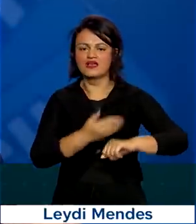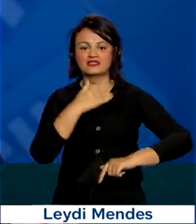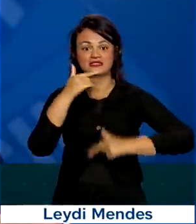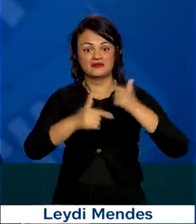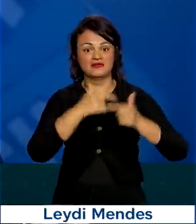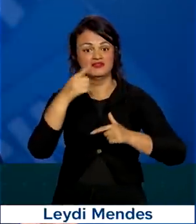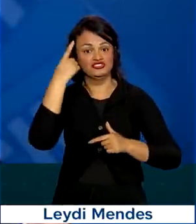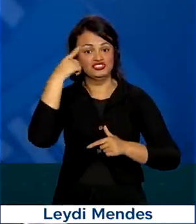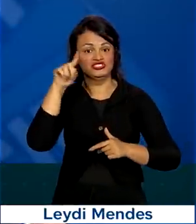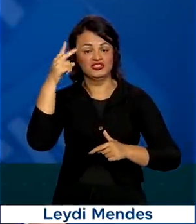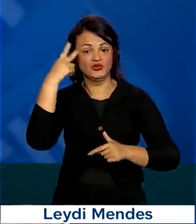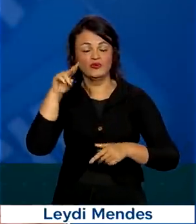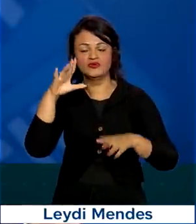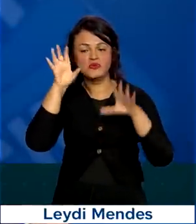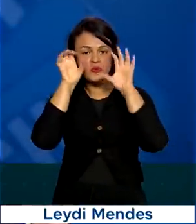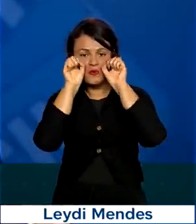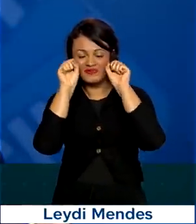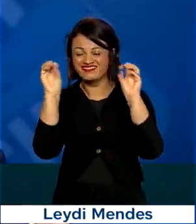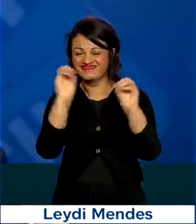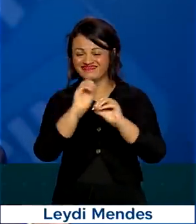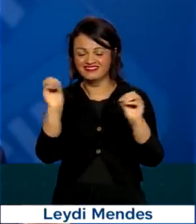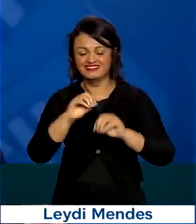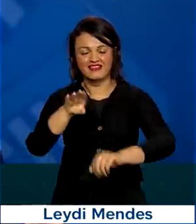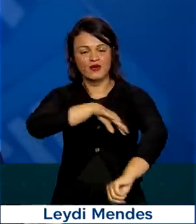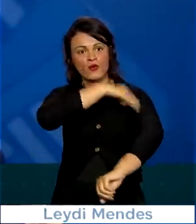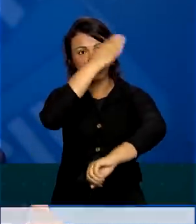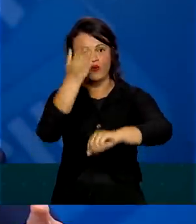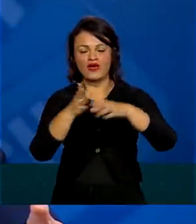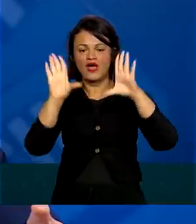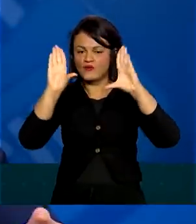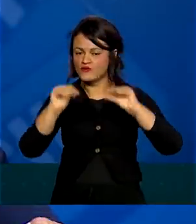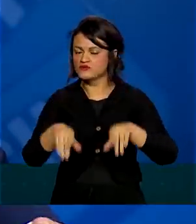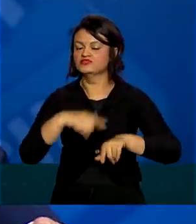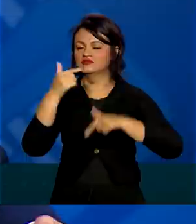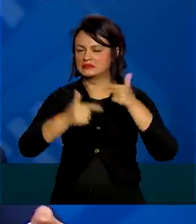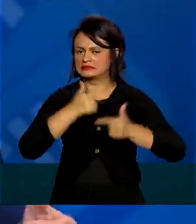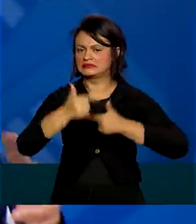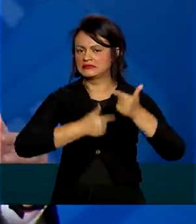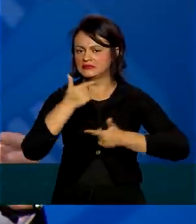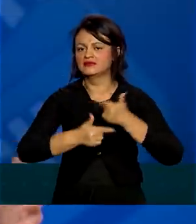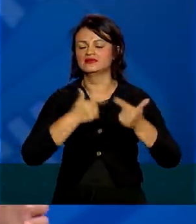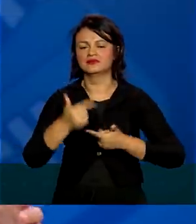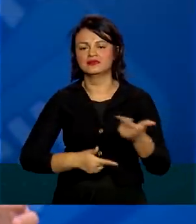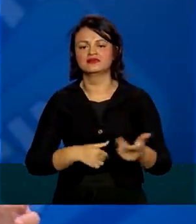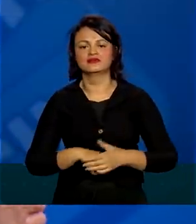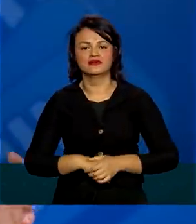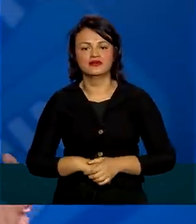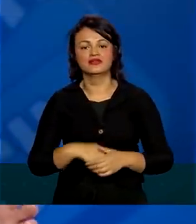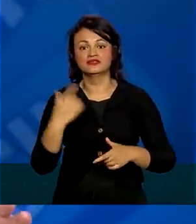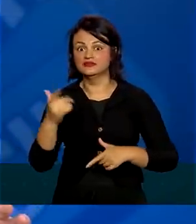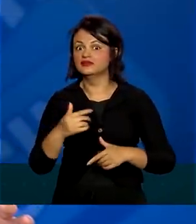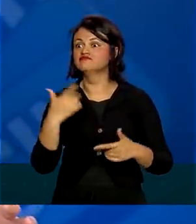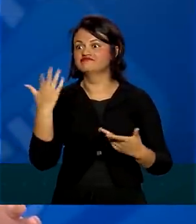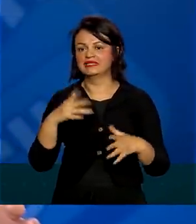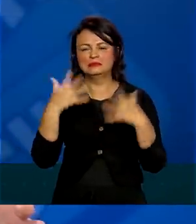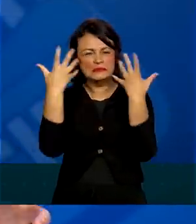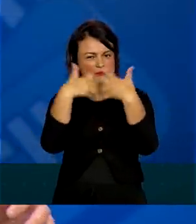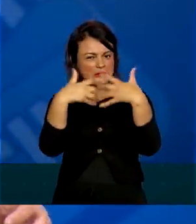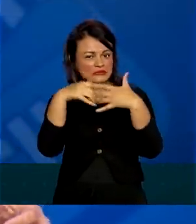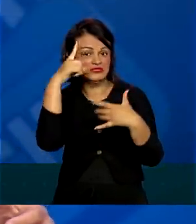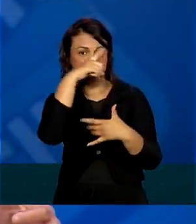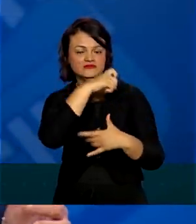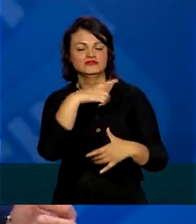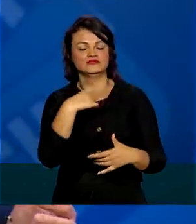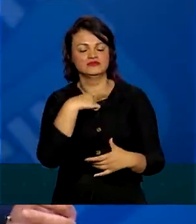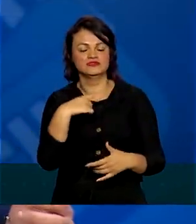três dias que não dorme, vira noite, para poder fazer esse atendimento. Essa é uma operação de grande complexidade.